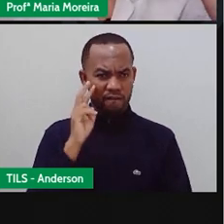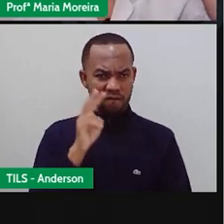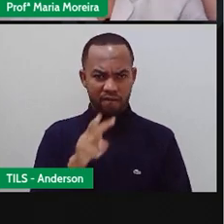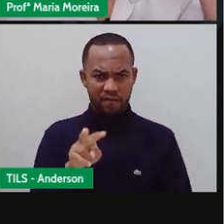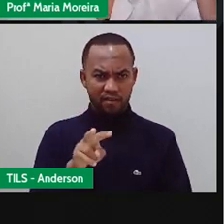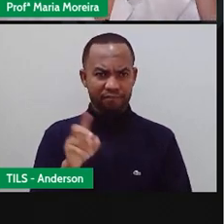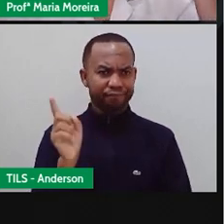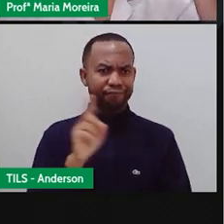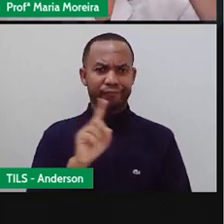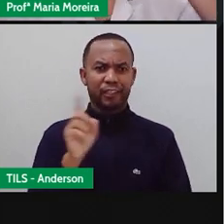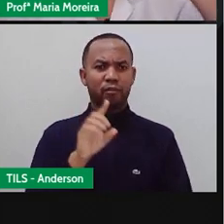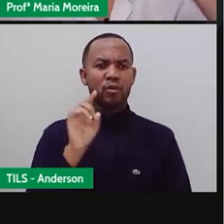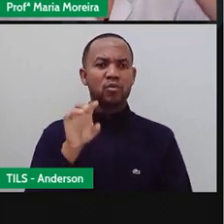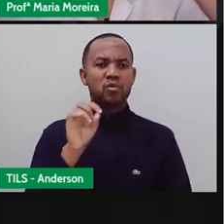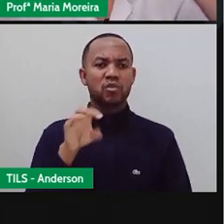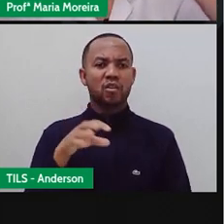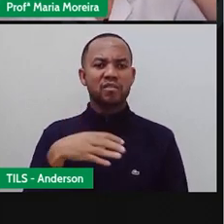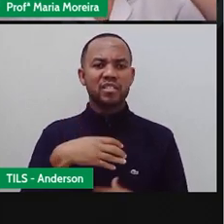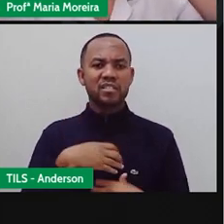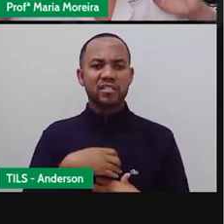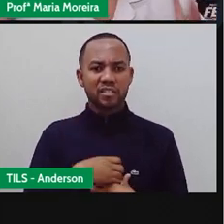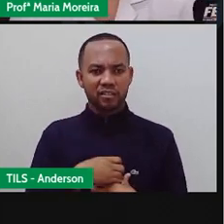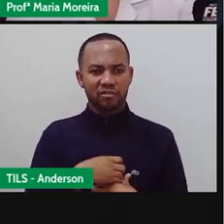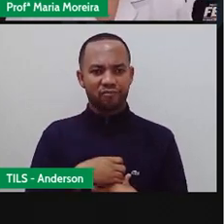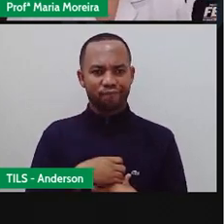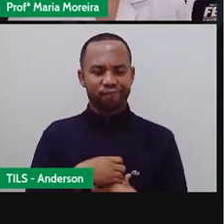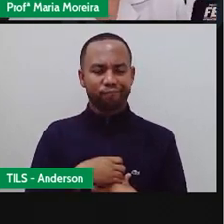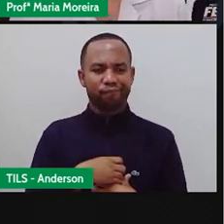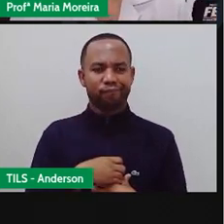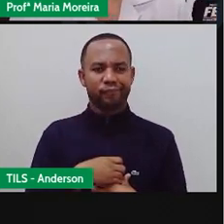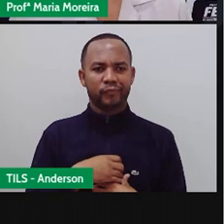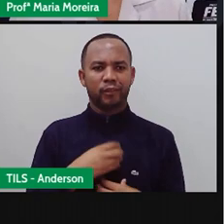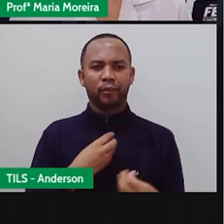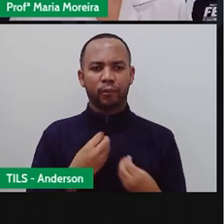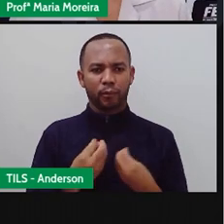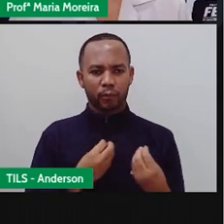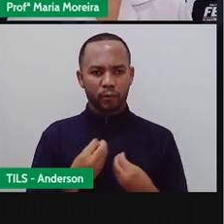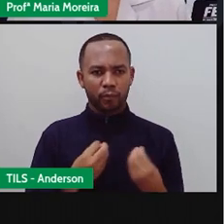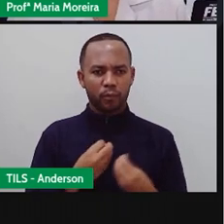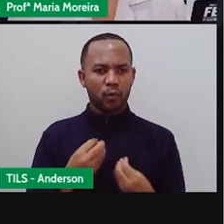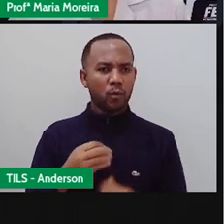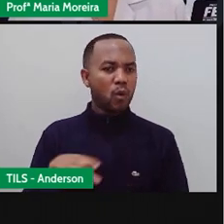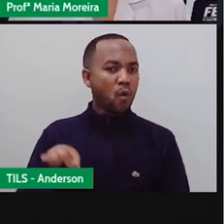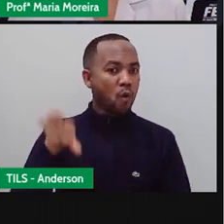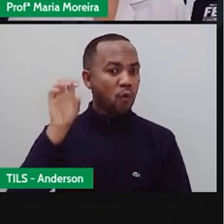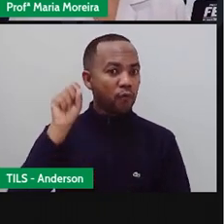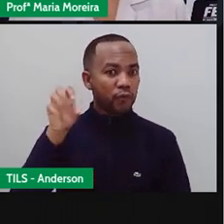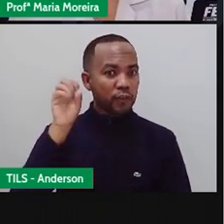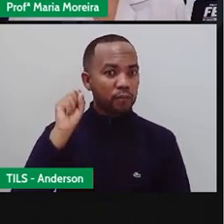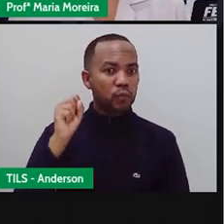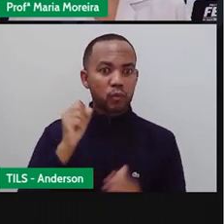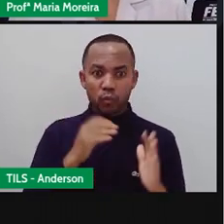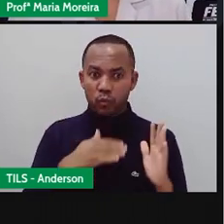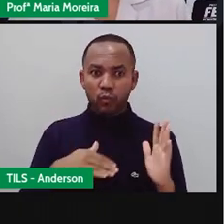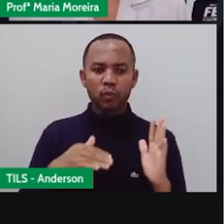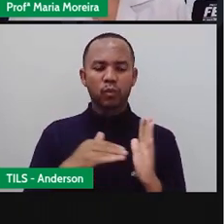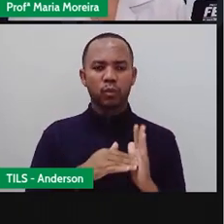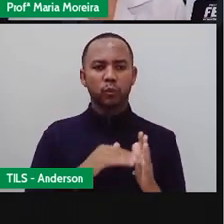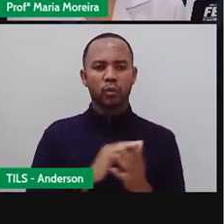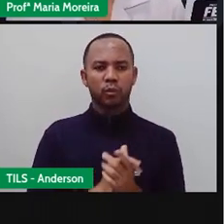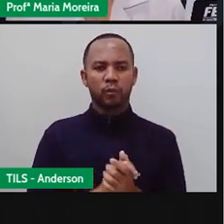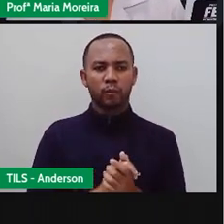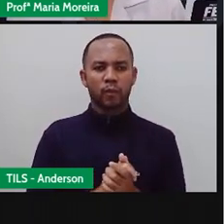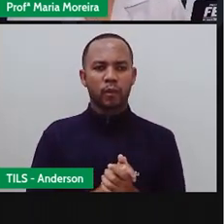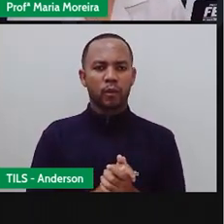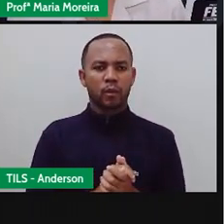sente e escuta, né? E, consequentemente, ouvimos tudo à nossa volta. O